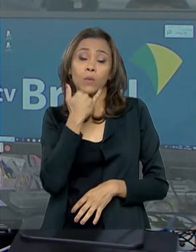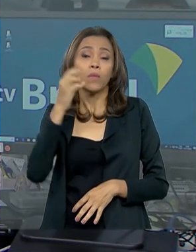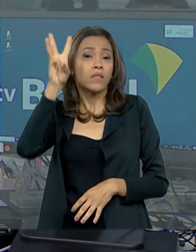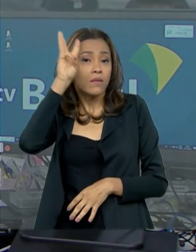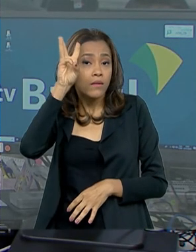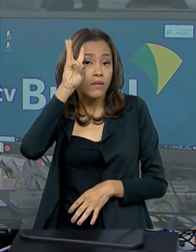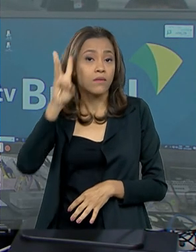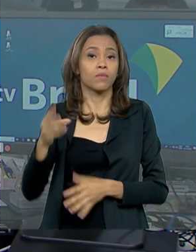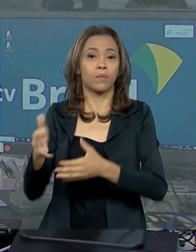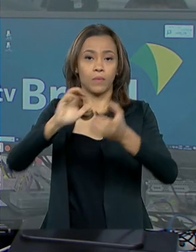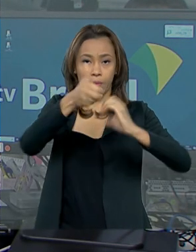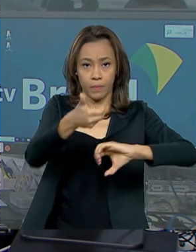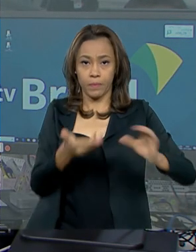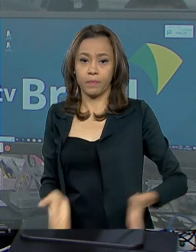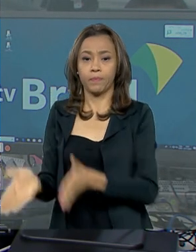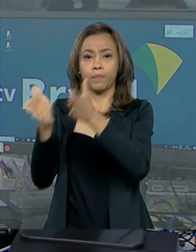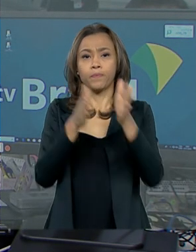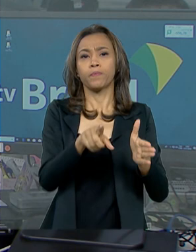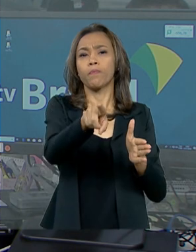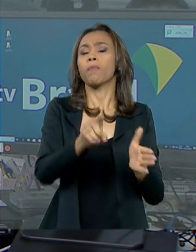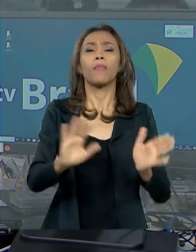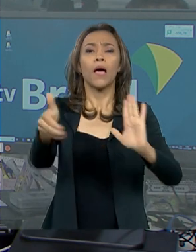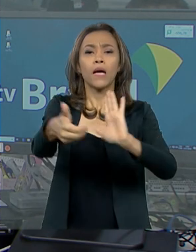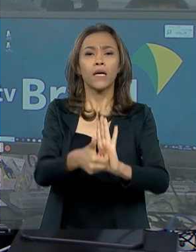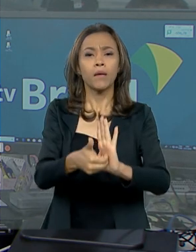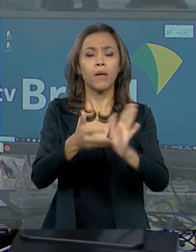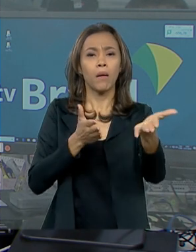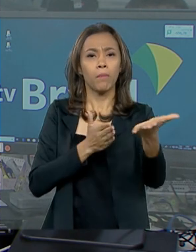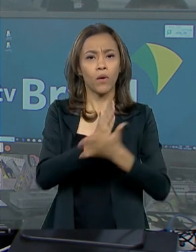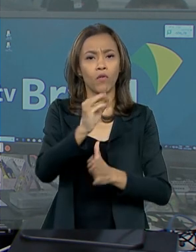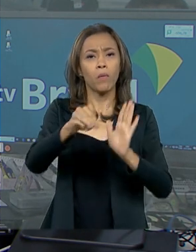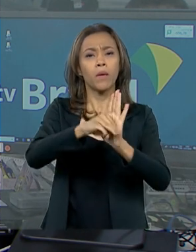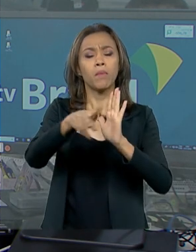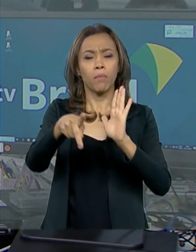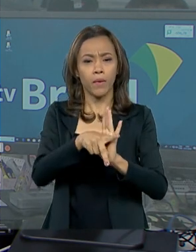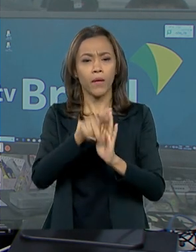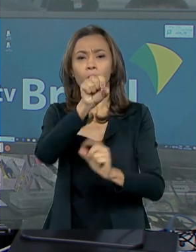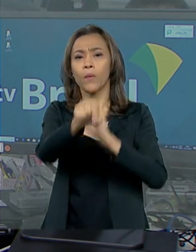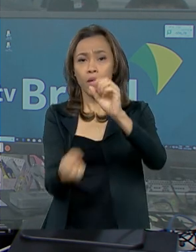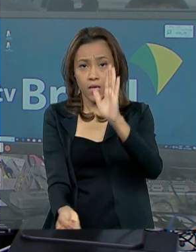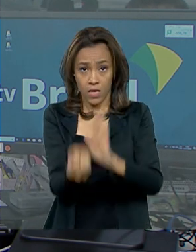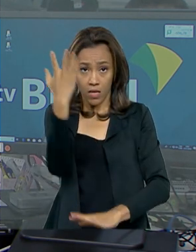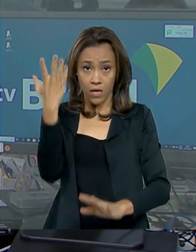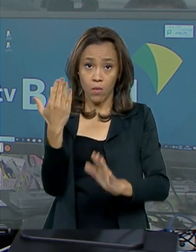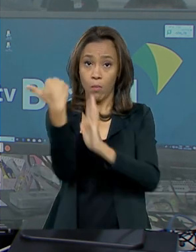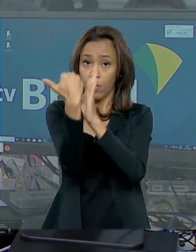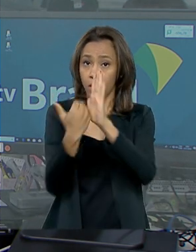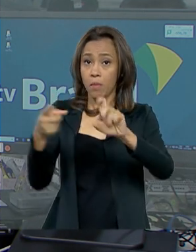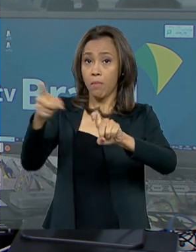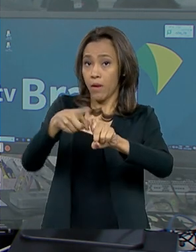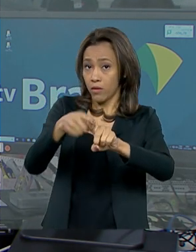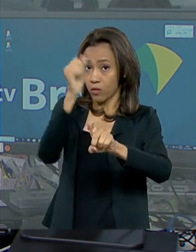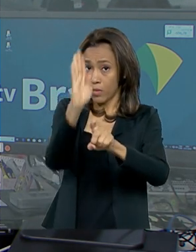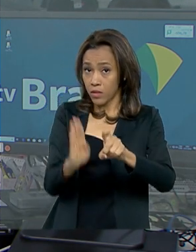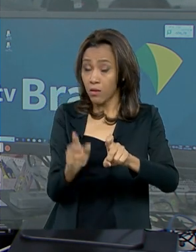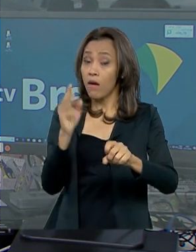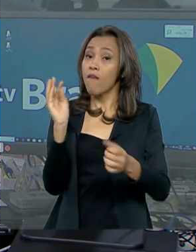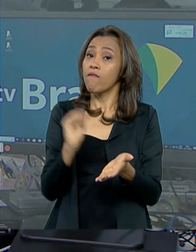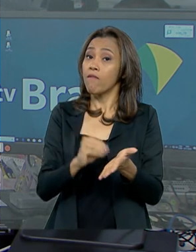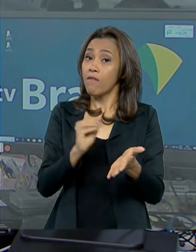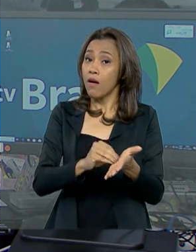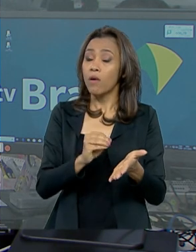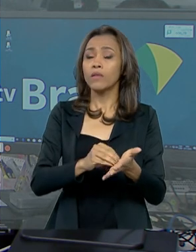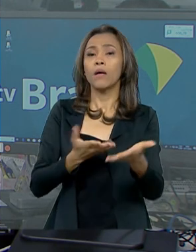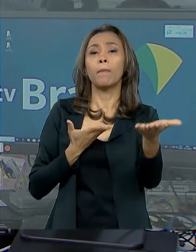Câmara dos Deputados aprovou a medida provisória que cria o programa Médicos pelo Brasil. A MP ainda precisa ser votada pelo Senado até